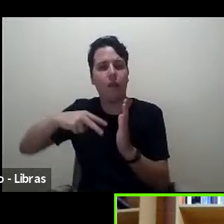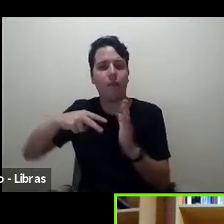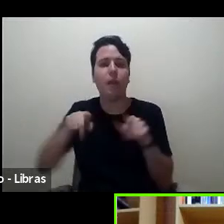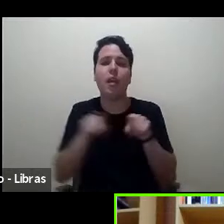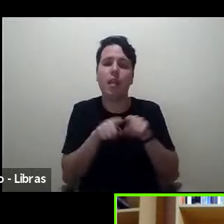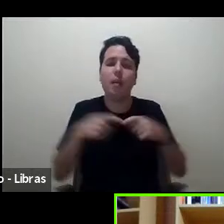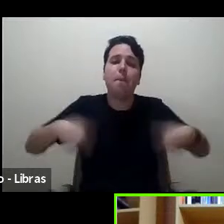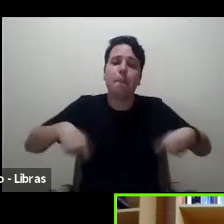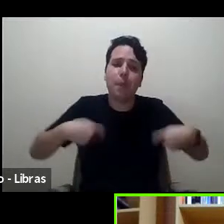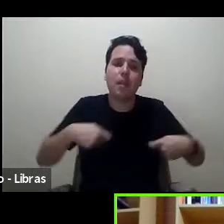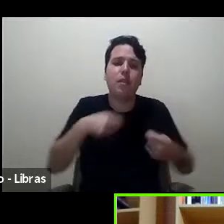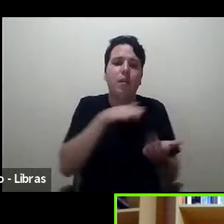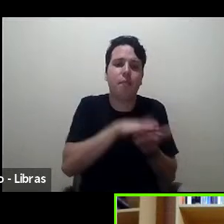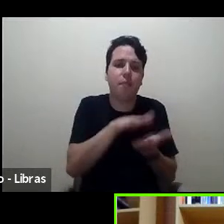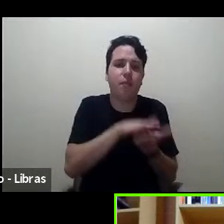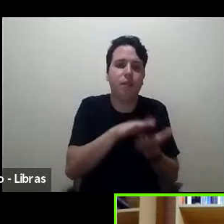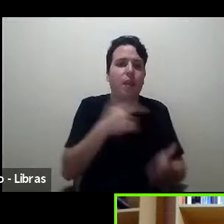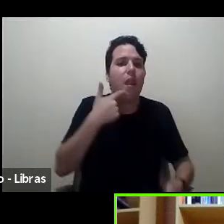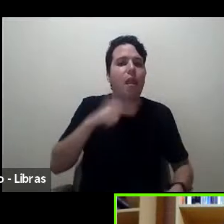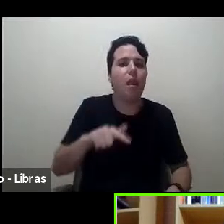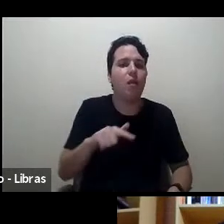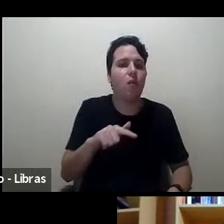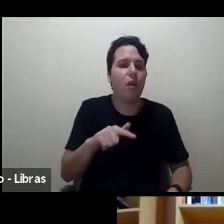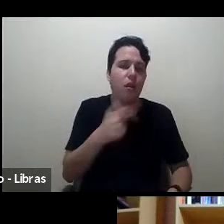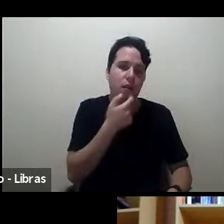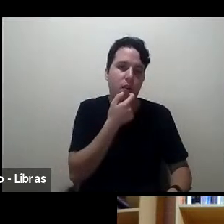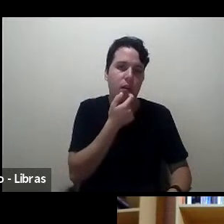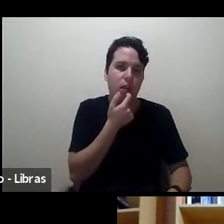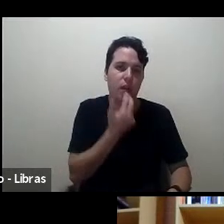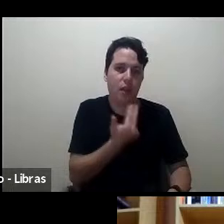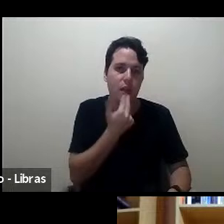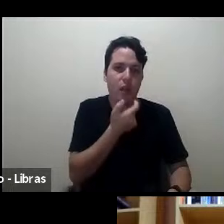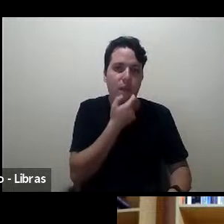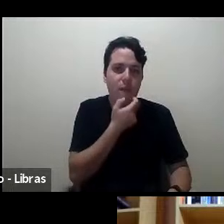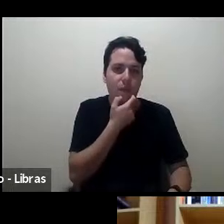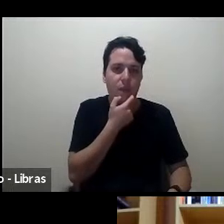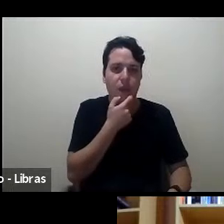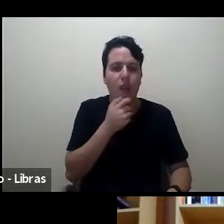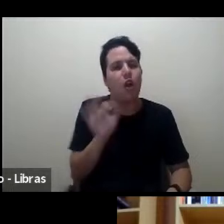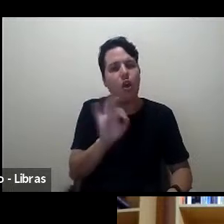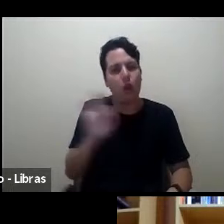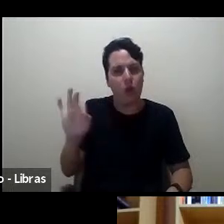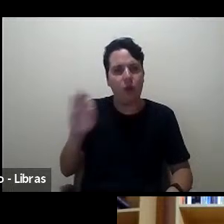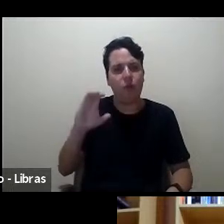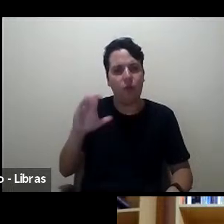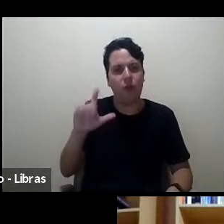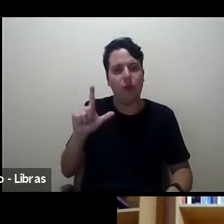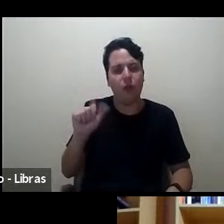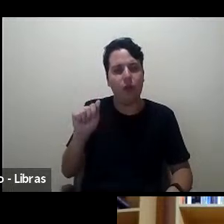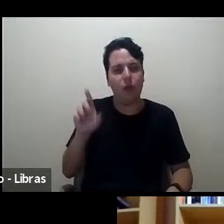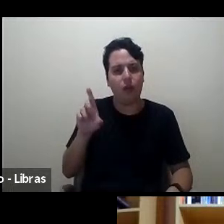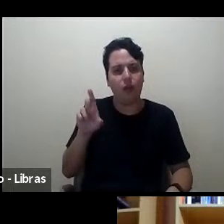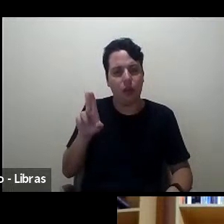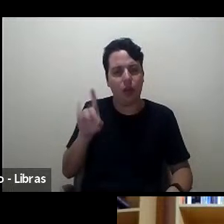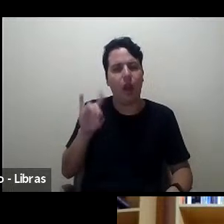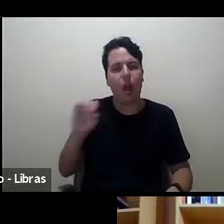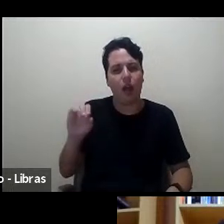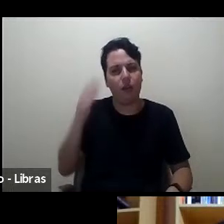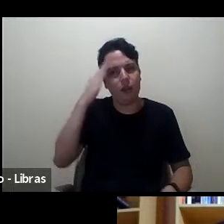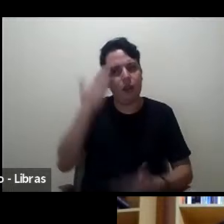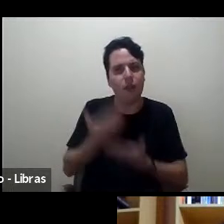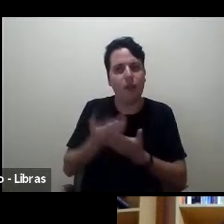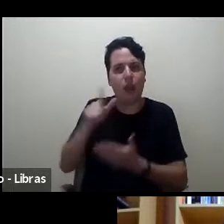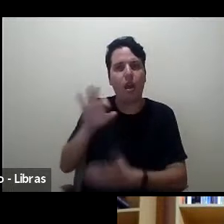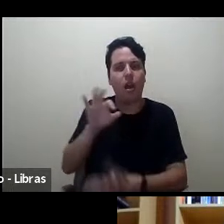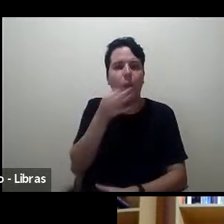inglesa muito obrigado Ótimo Cláudio acho que é um comentário final eu